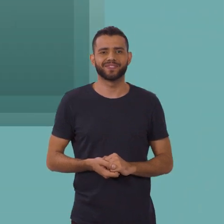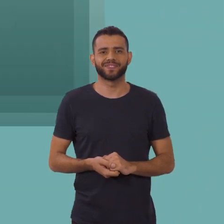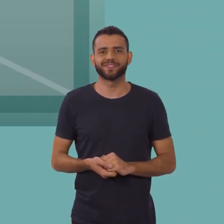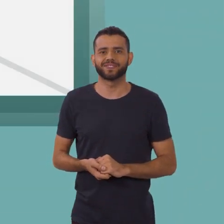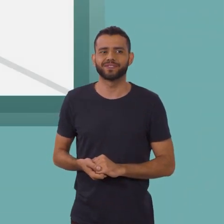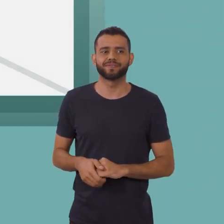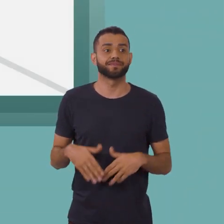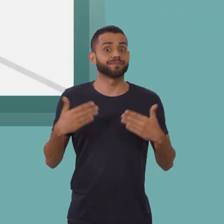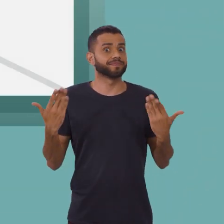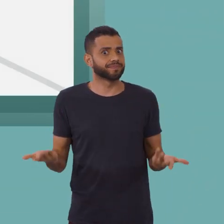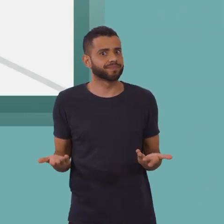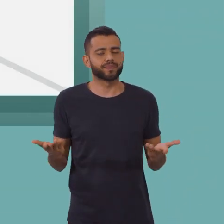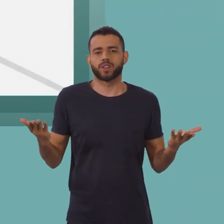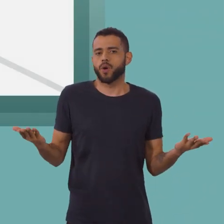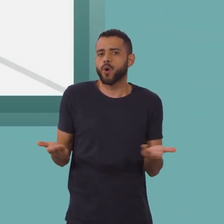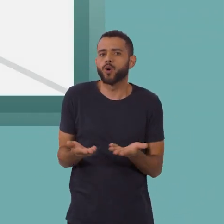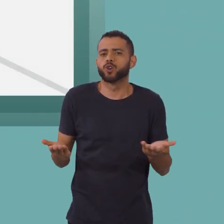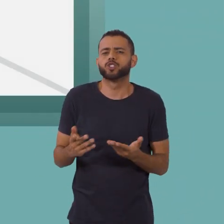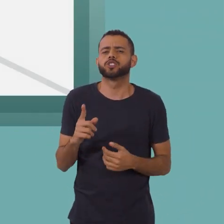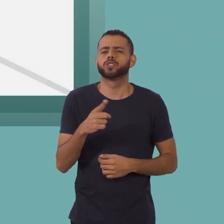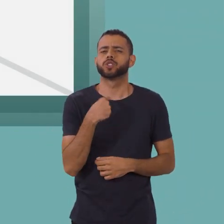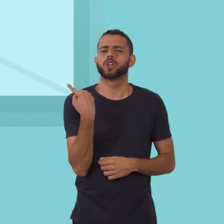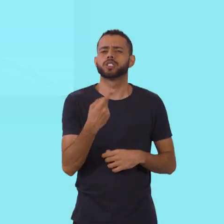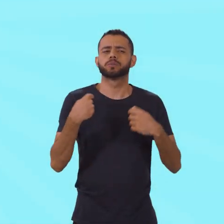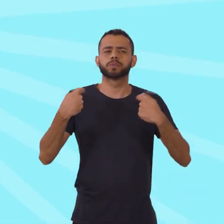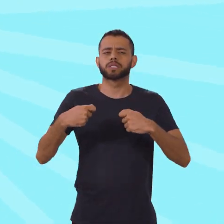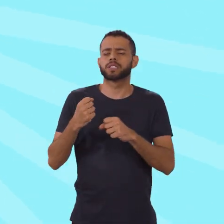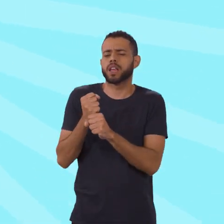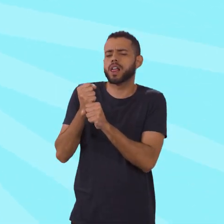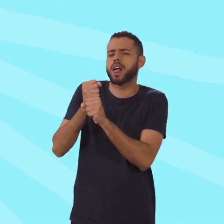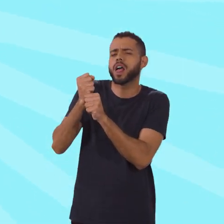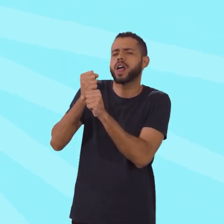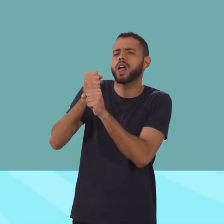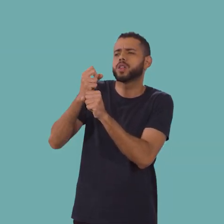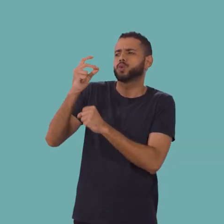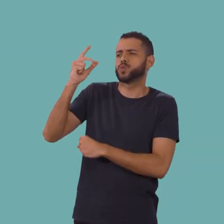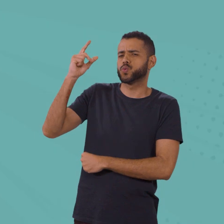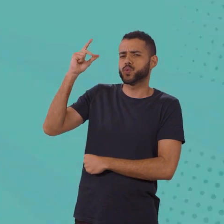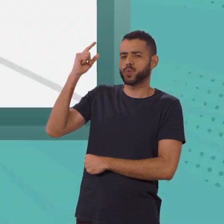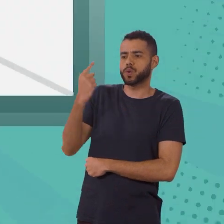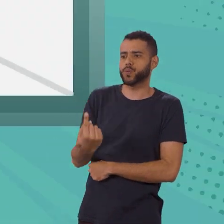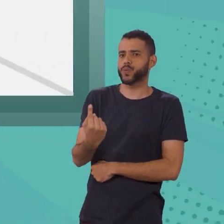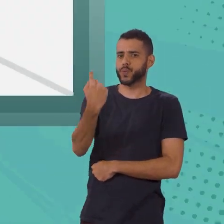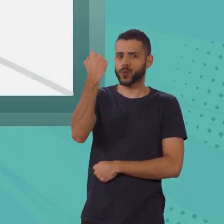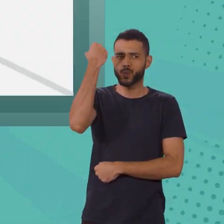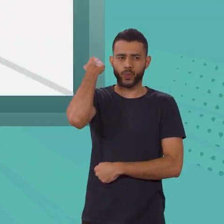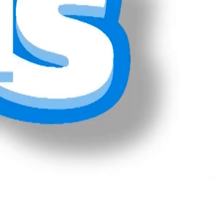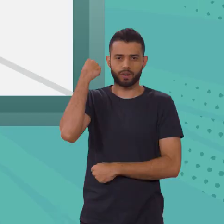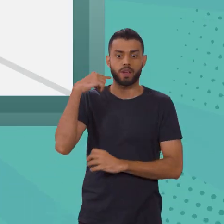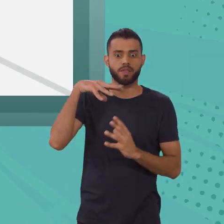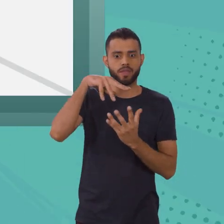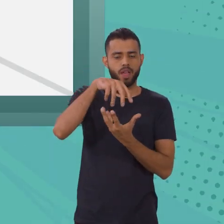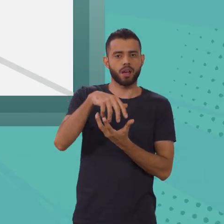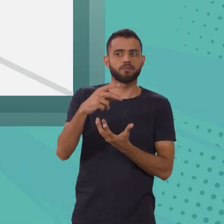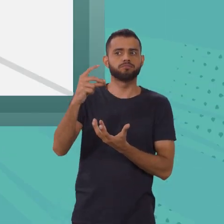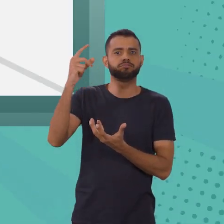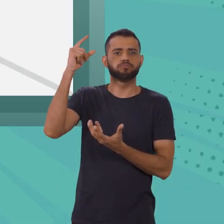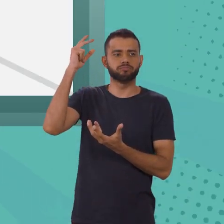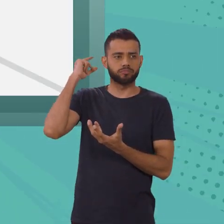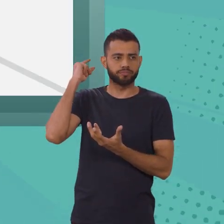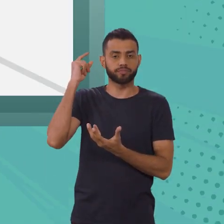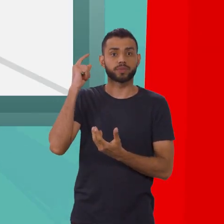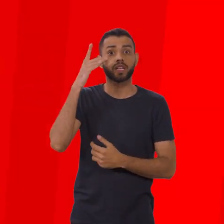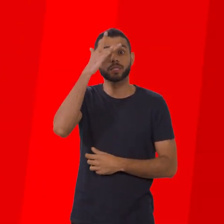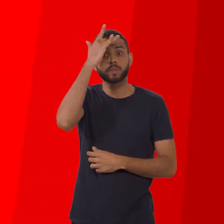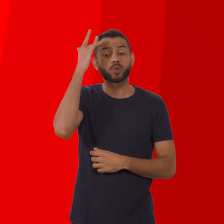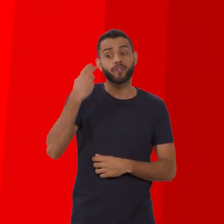Para isso, vamos voltar alguns milhares de anos para a Terra Primitiva, onde os nossos